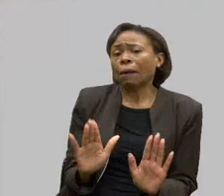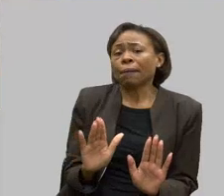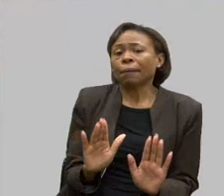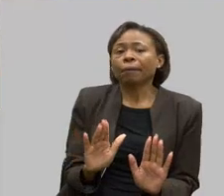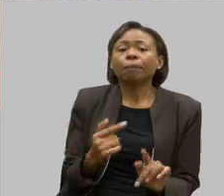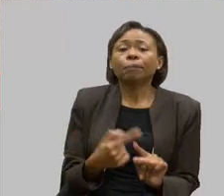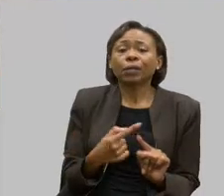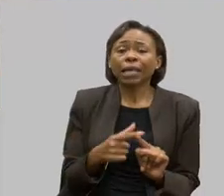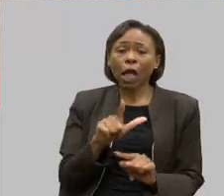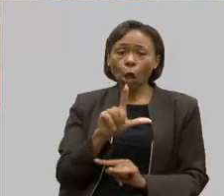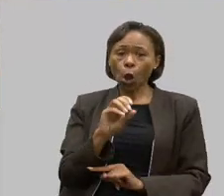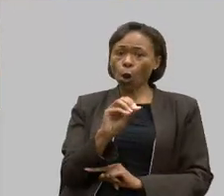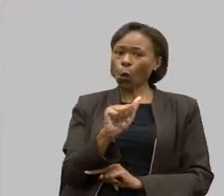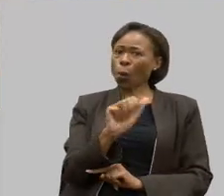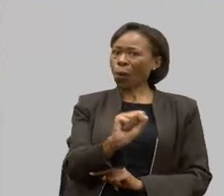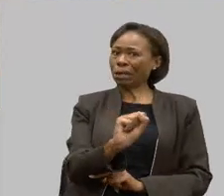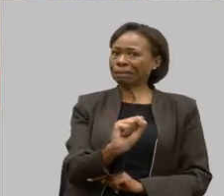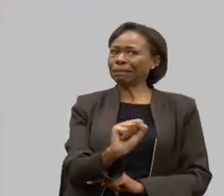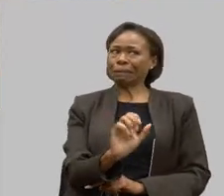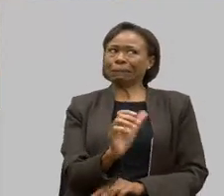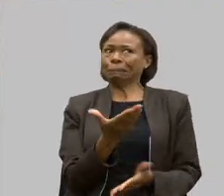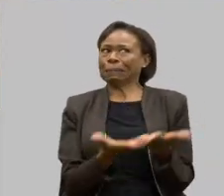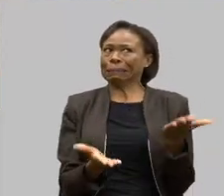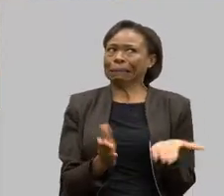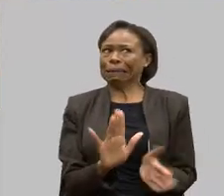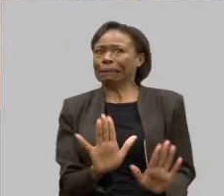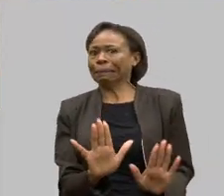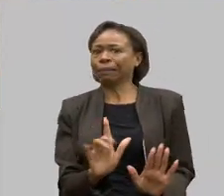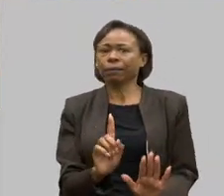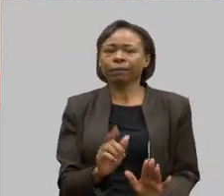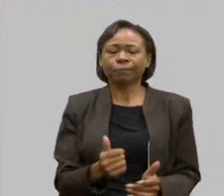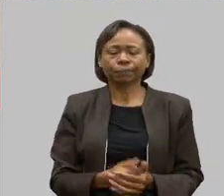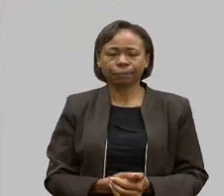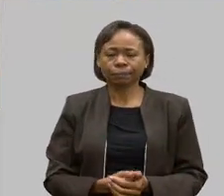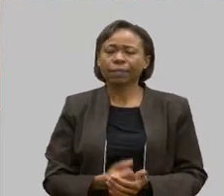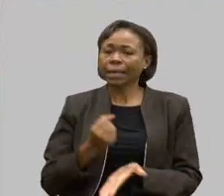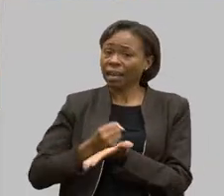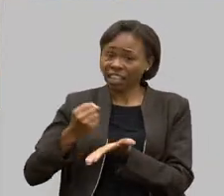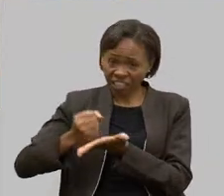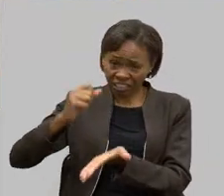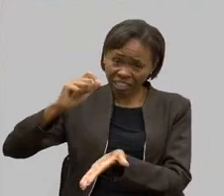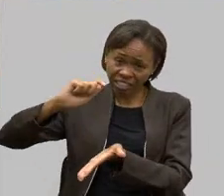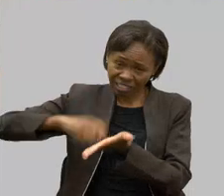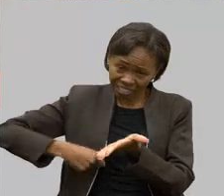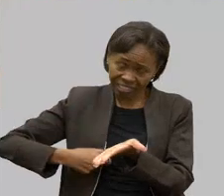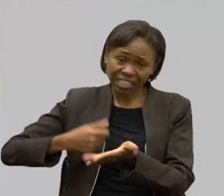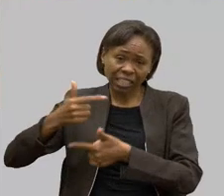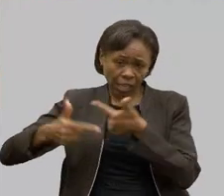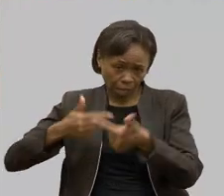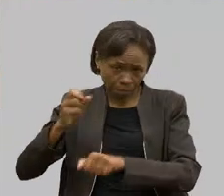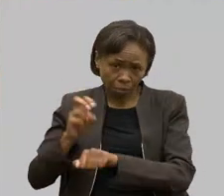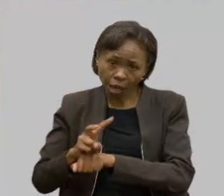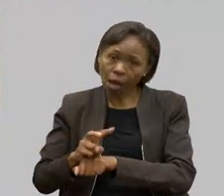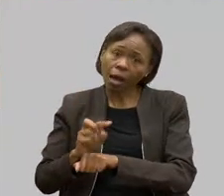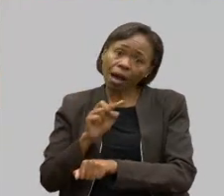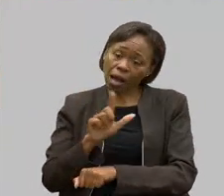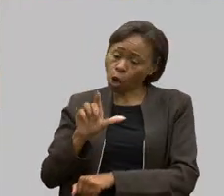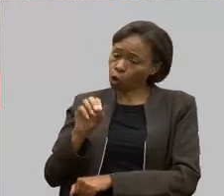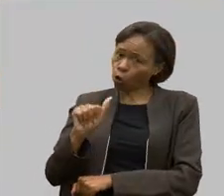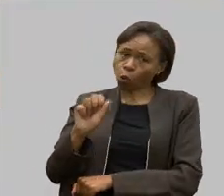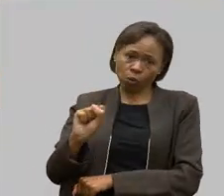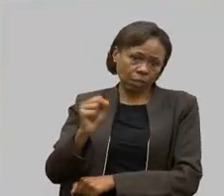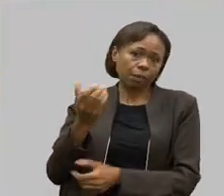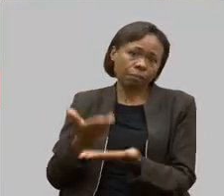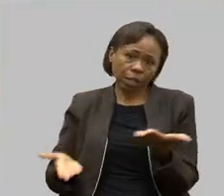LOAS. Regista, perde direito ao LOAS. Então, nós precisamos implementar uma lei, a nível federal, para